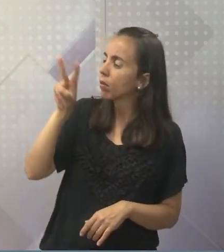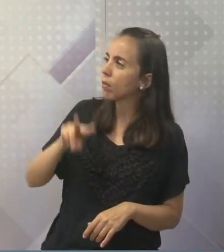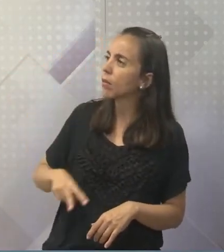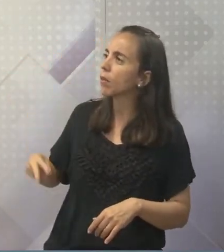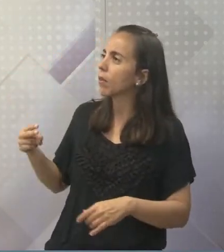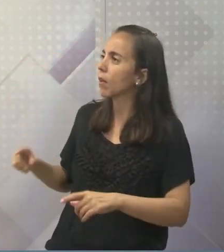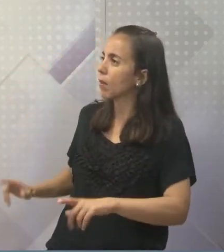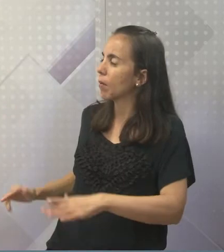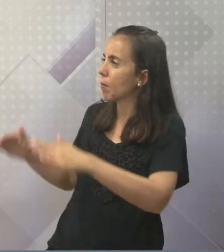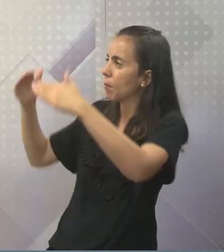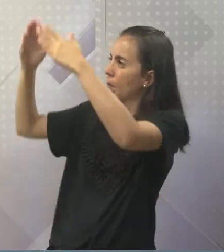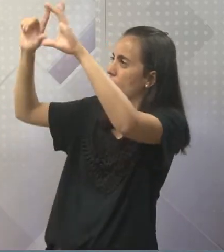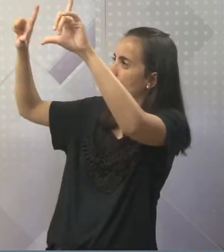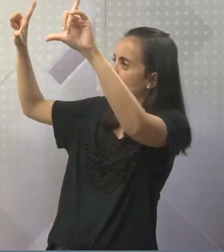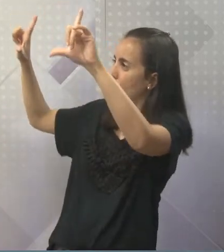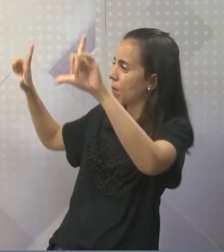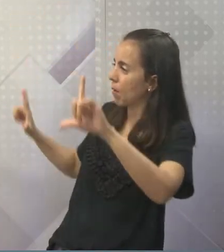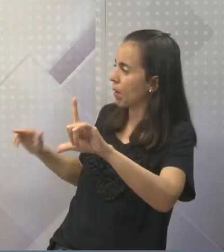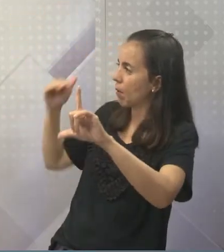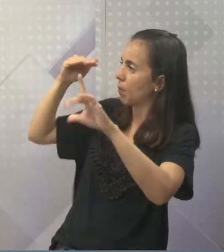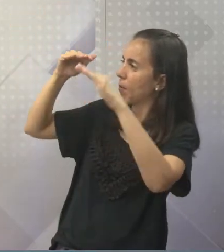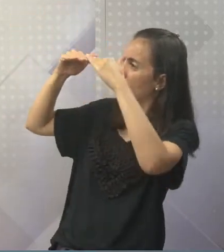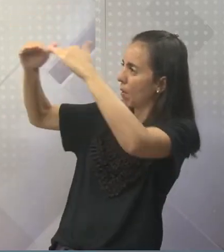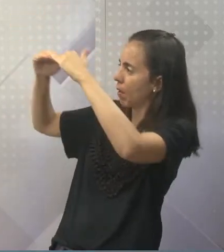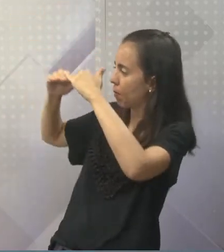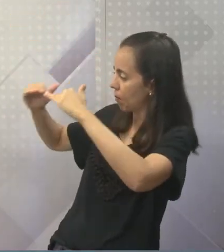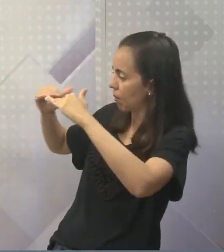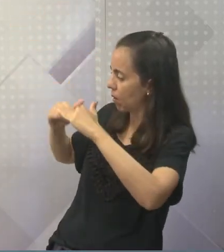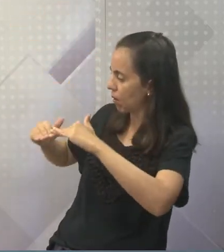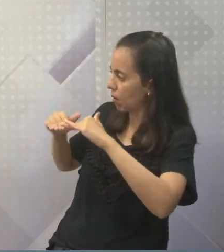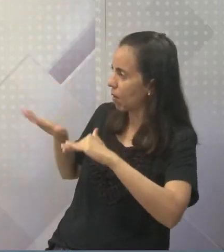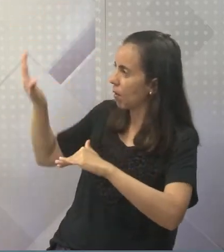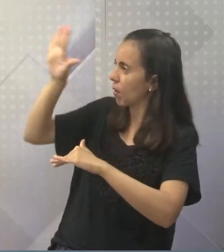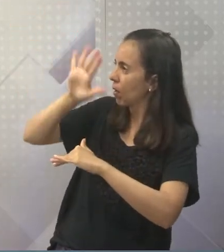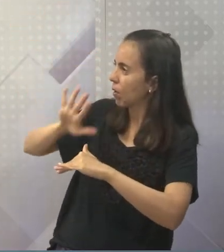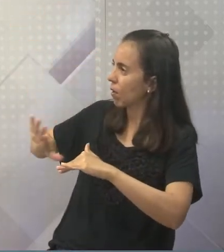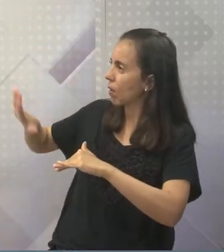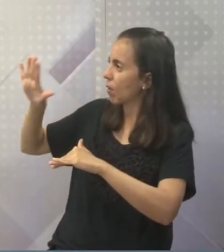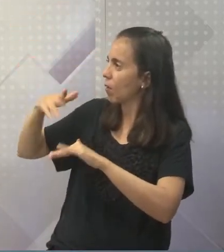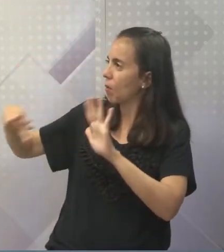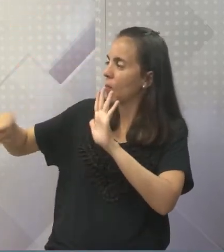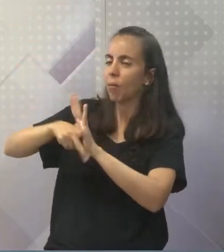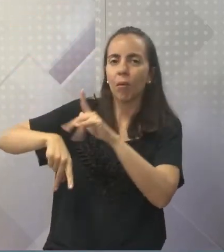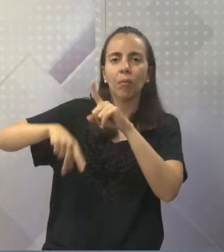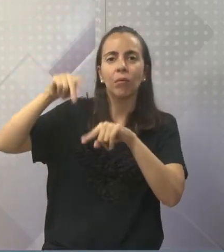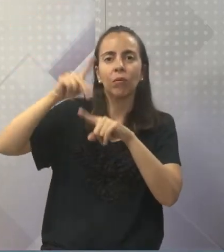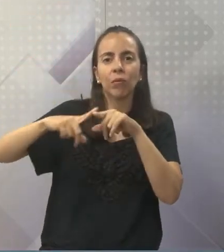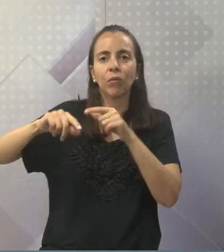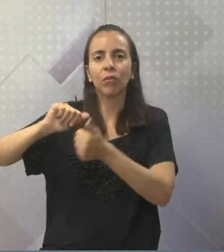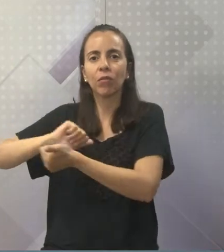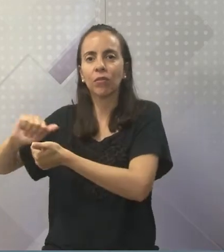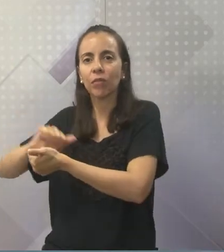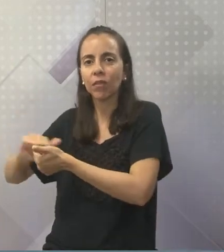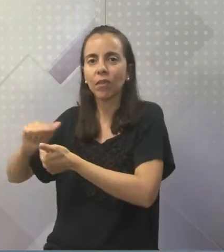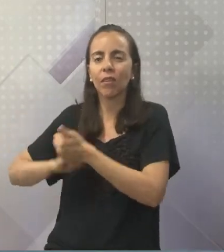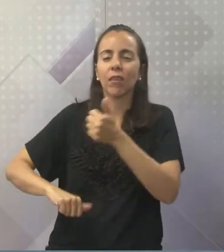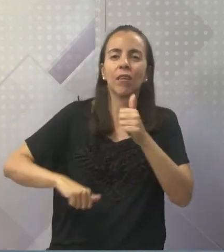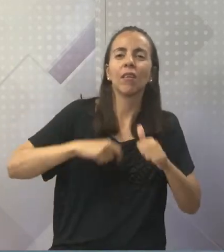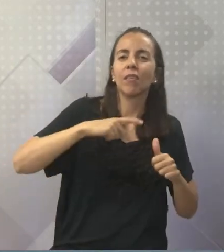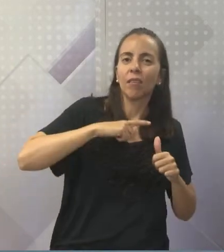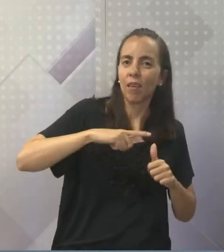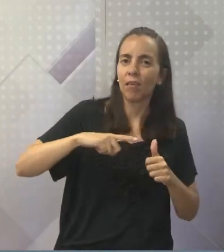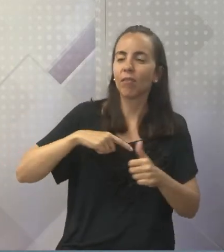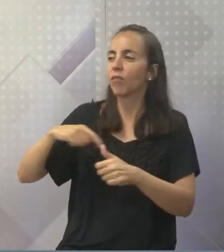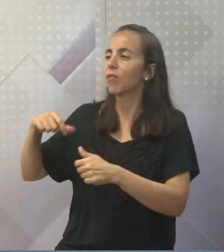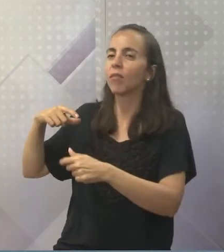produto de limpeza. Você tem outra sessão só com produto de alimentos. Você tem outra sessão